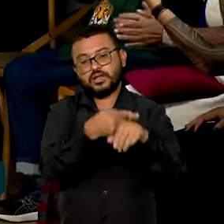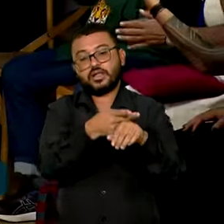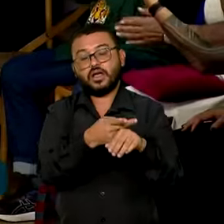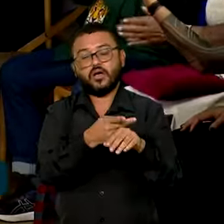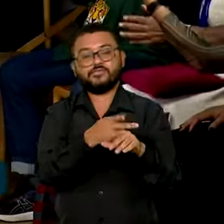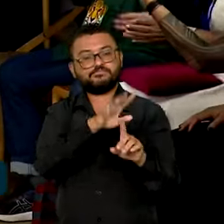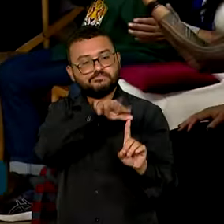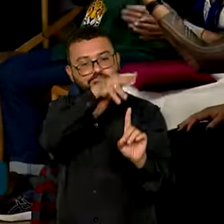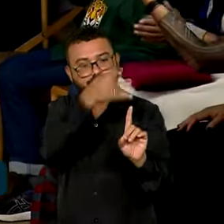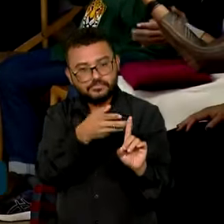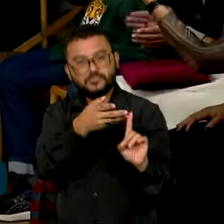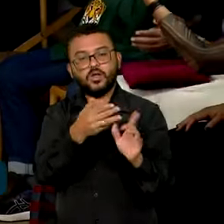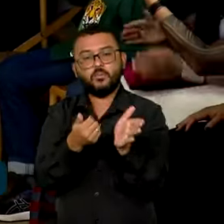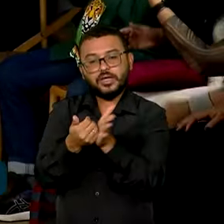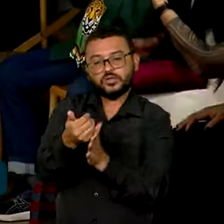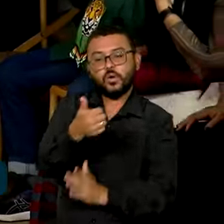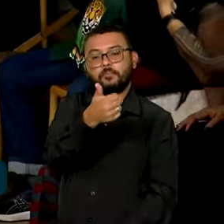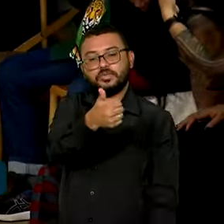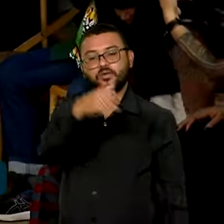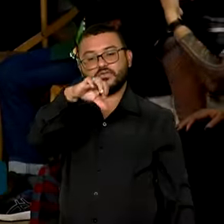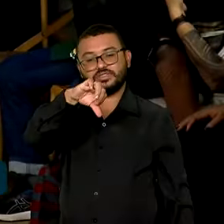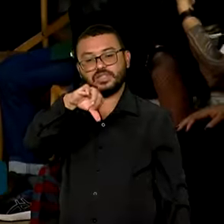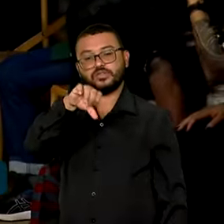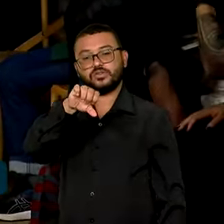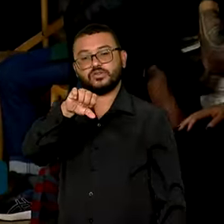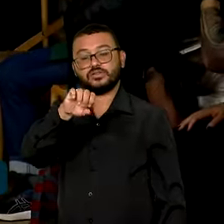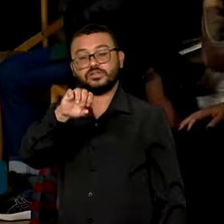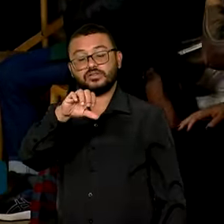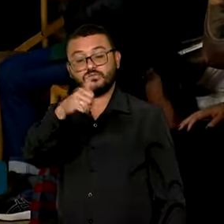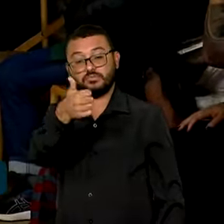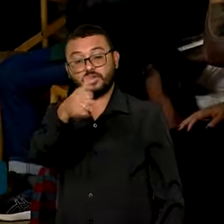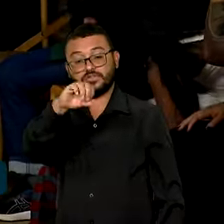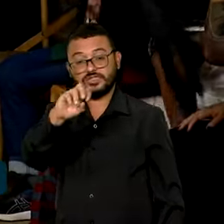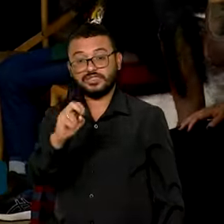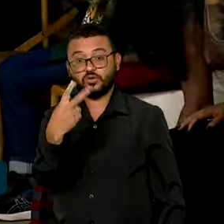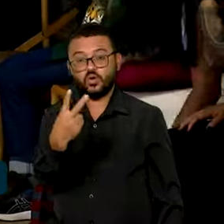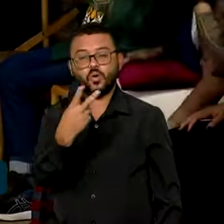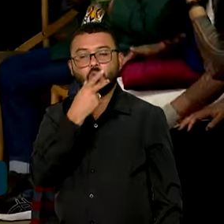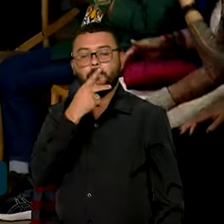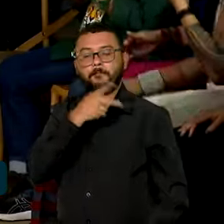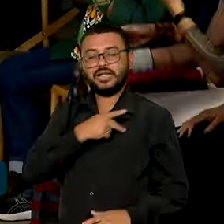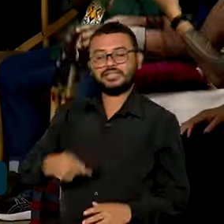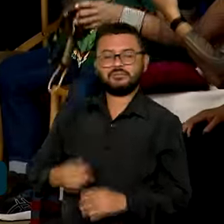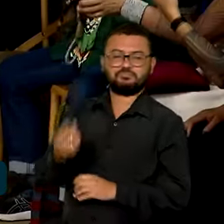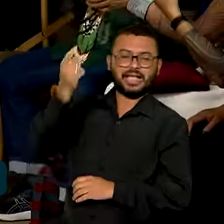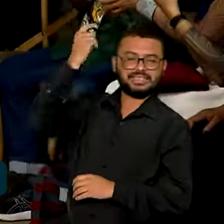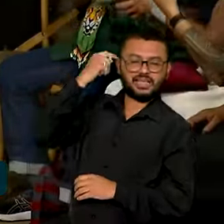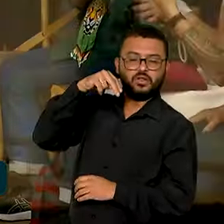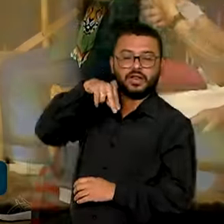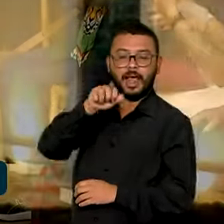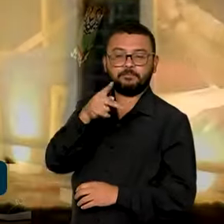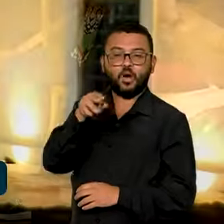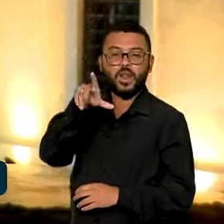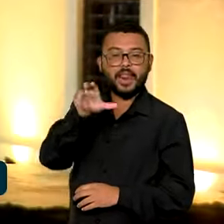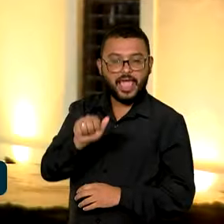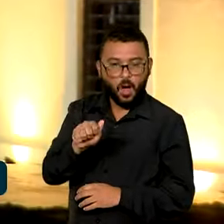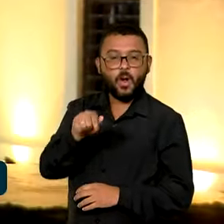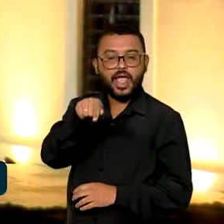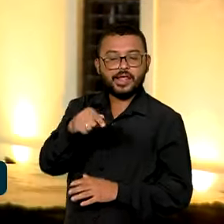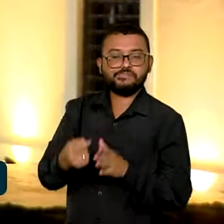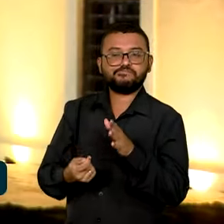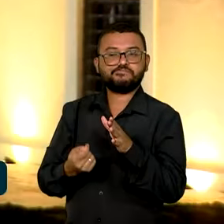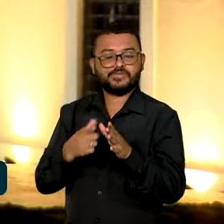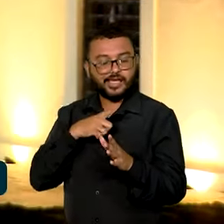foi estabelecida em 1802 por Napoleão Bonaparte. Durante o seu discurso de entrega da condecoração,